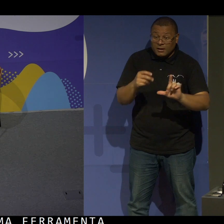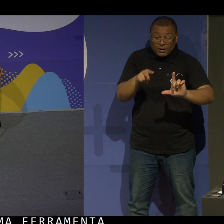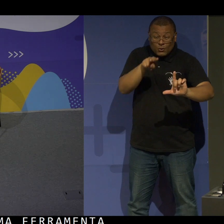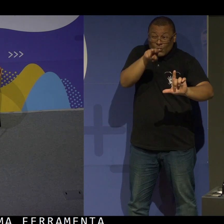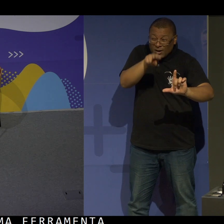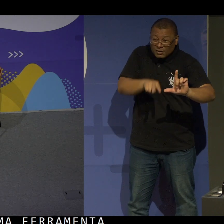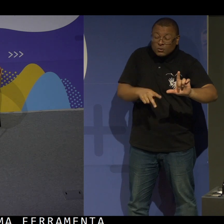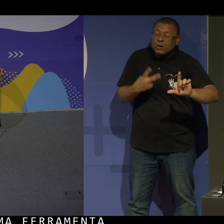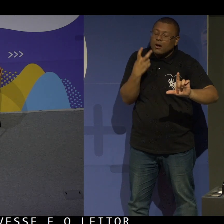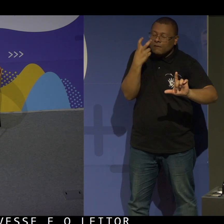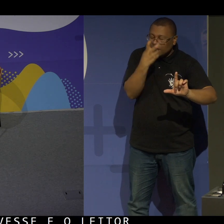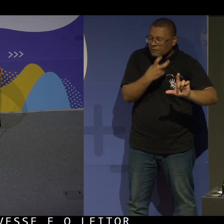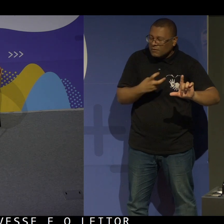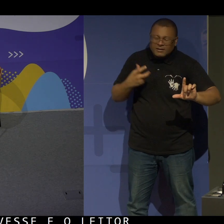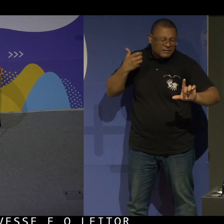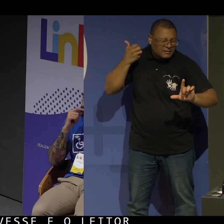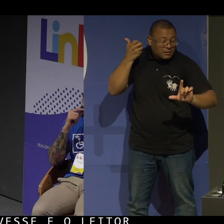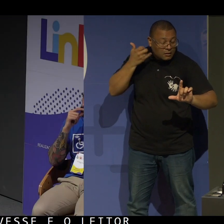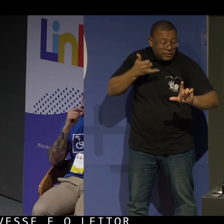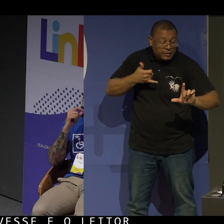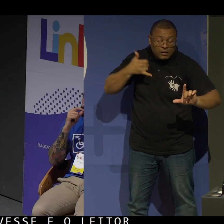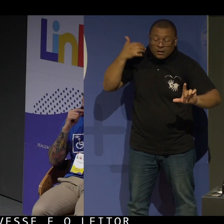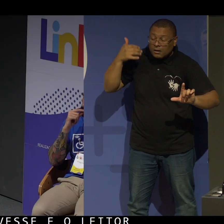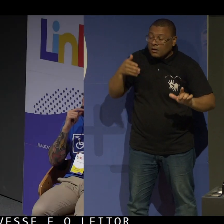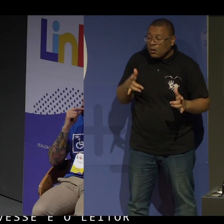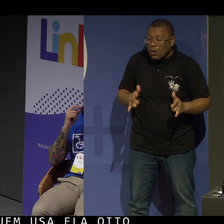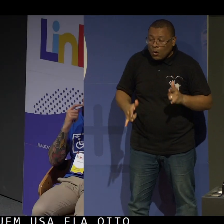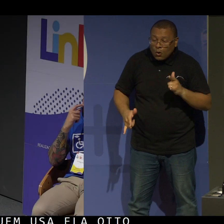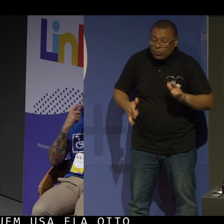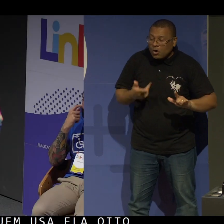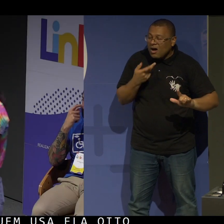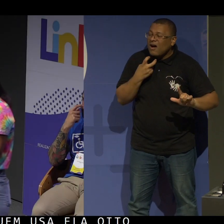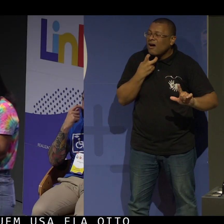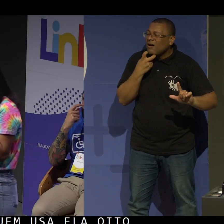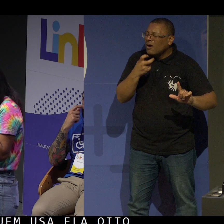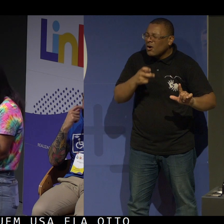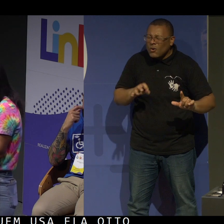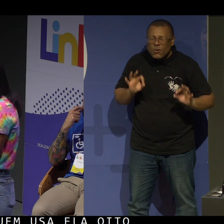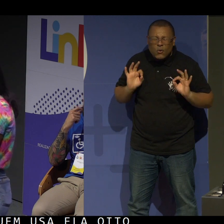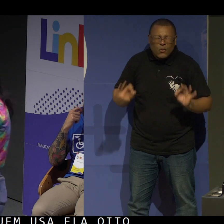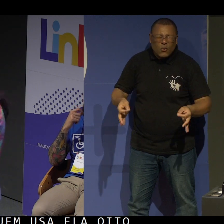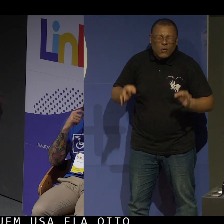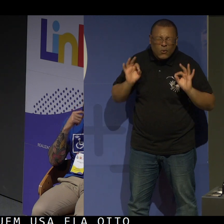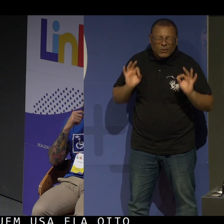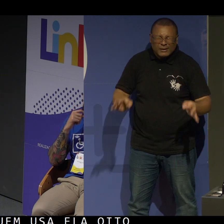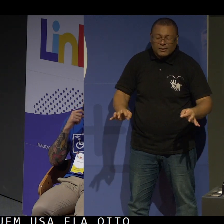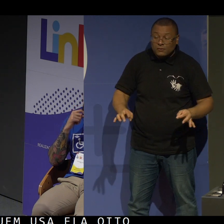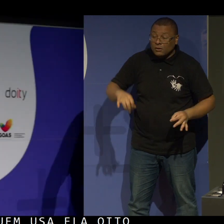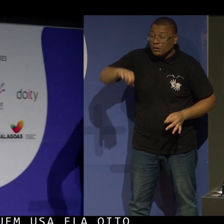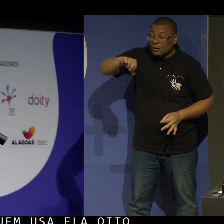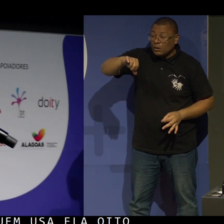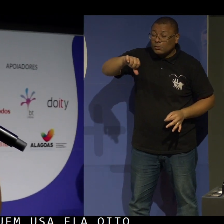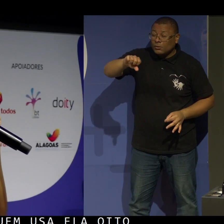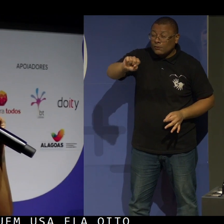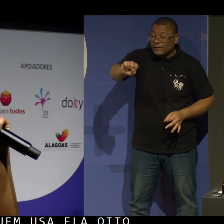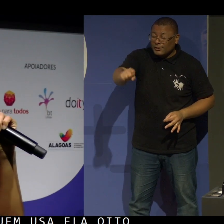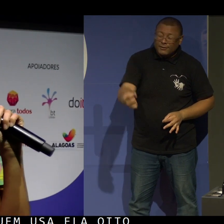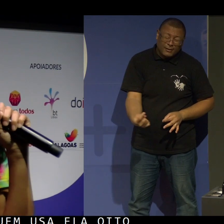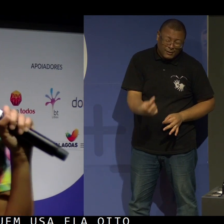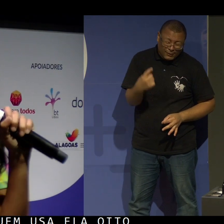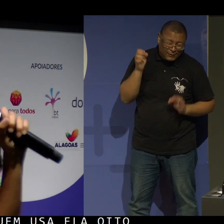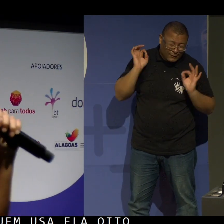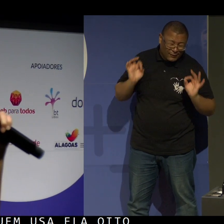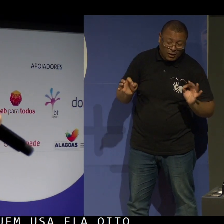dia, aquela voz metalizada, robótica, é horrível. E lá em 98 era muito pior e hoje é muito melhor.